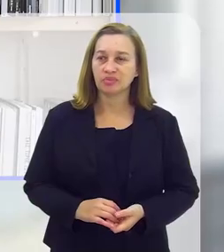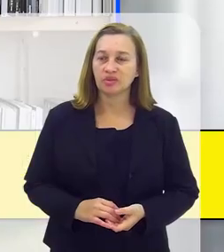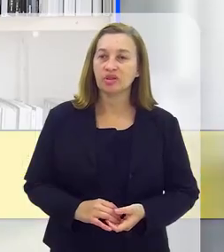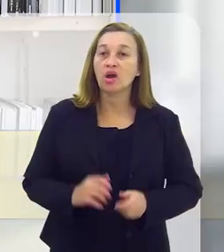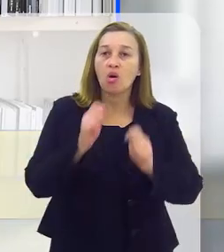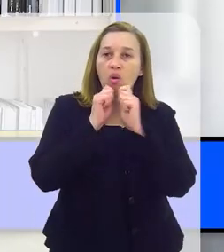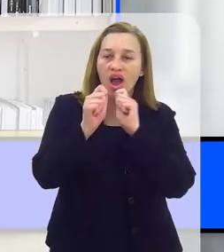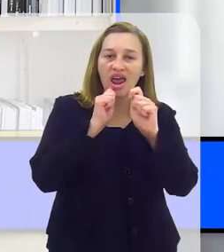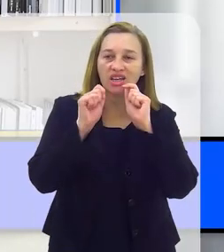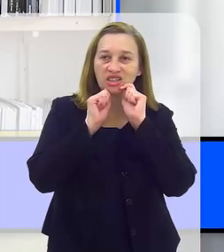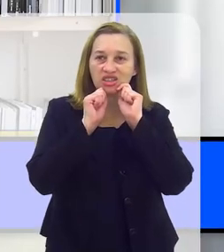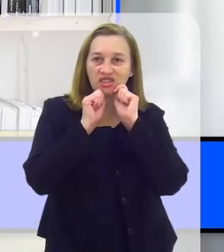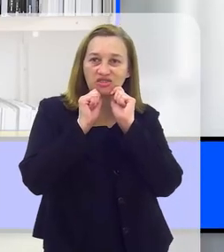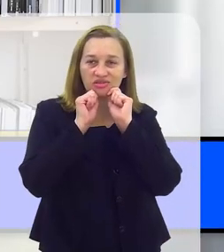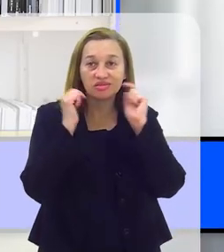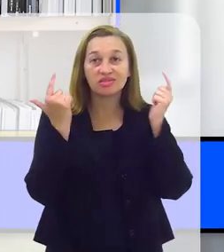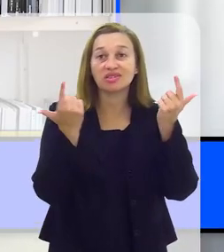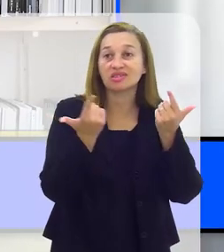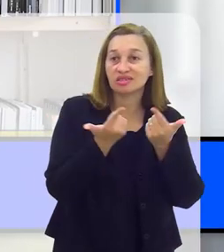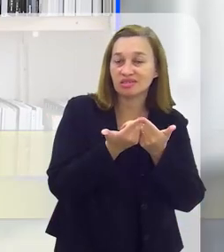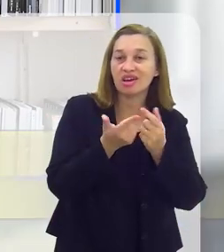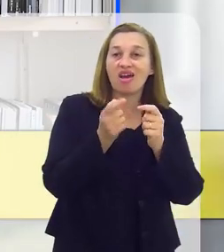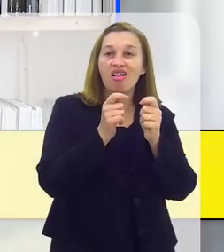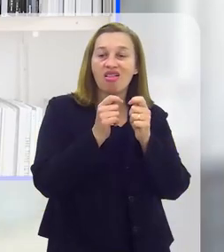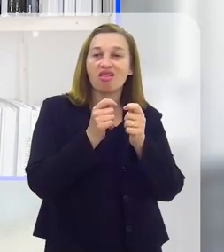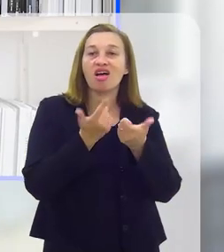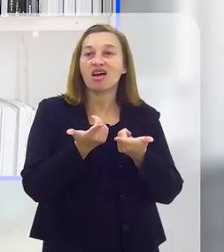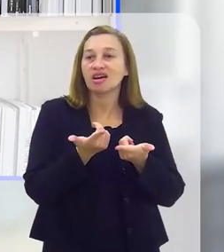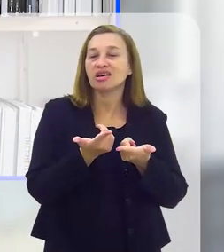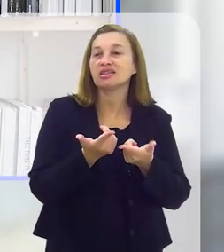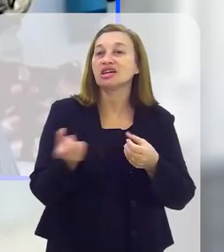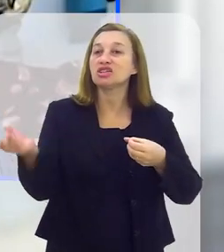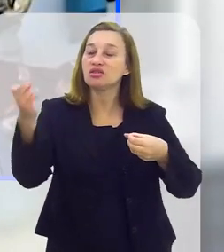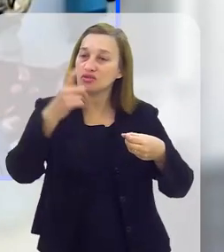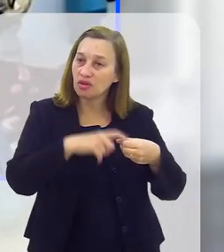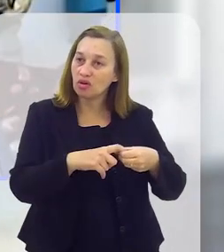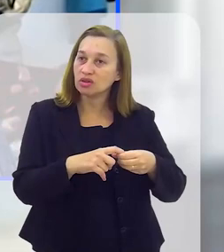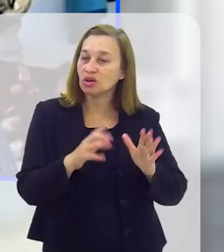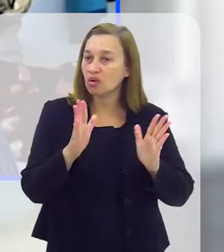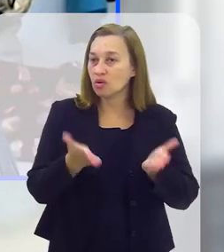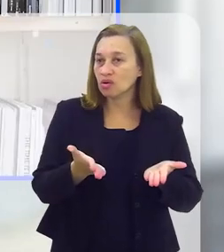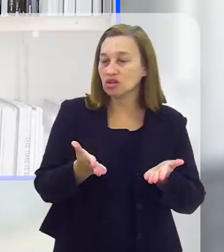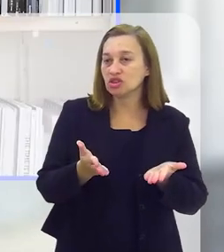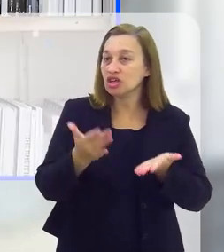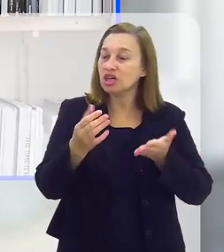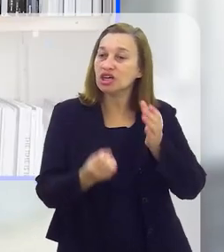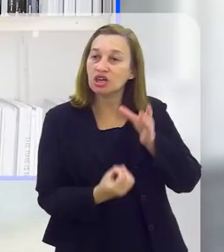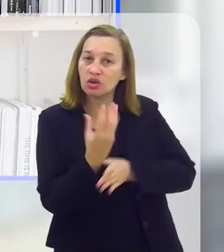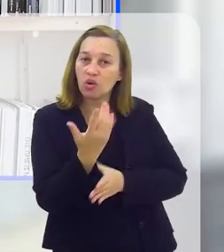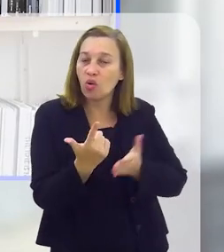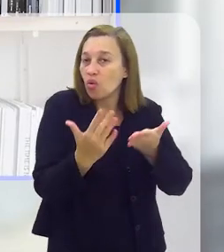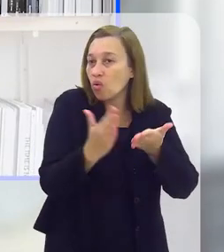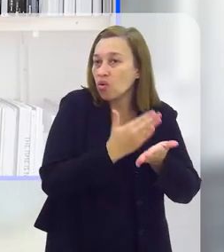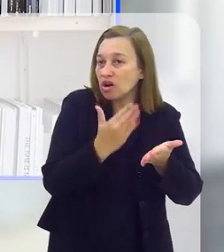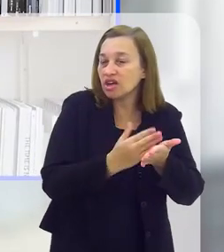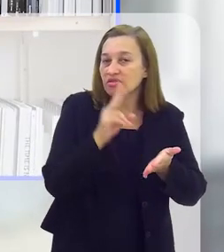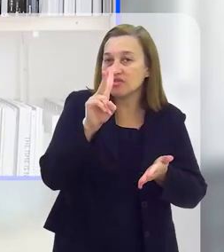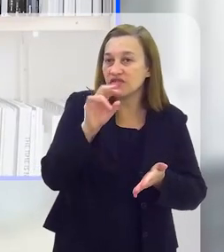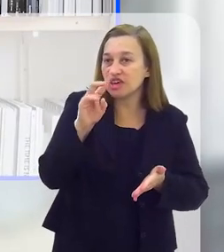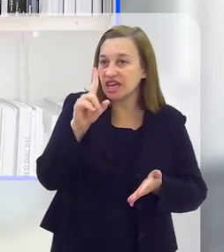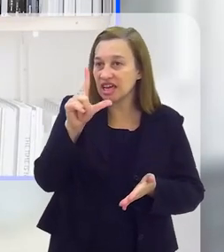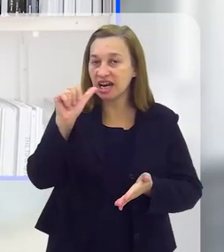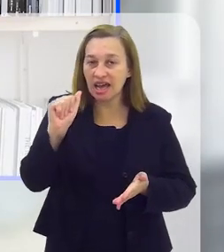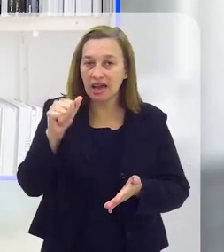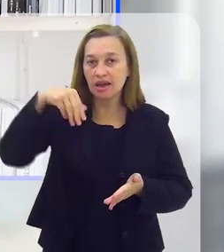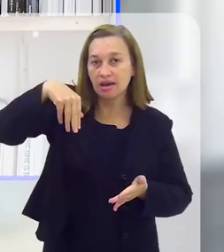O Alerjo Debate está de volta e hoje nossos convidados são o desembargador Ciro Darlan, autor dos livros Vila Mimosa, Além do Sexo e